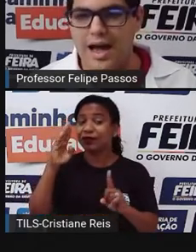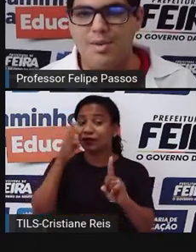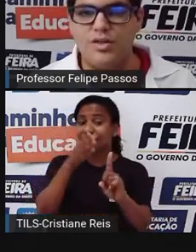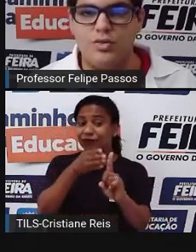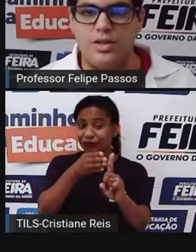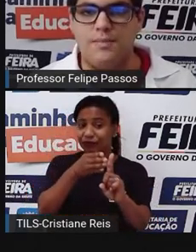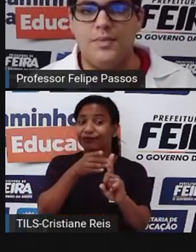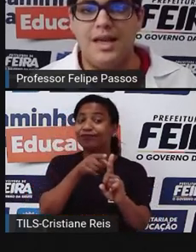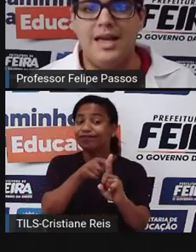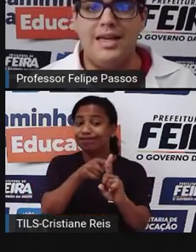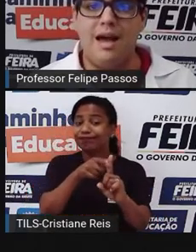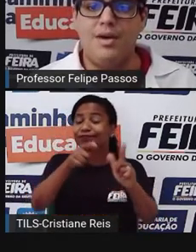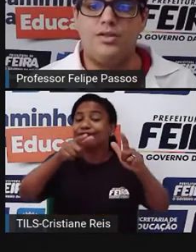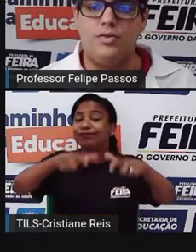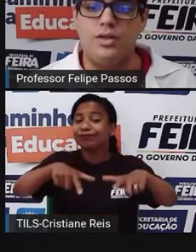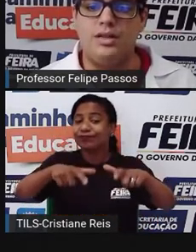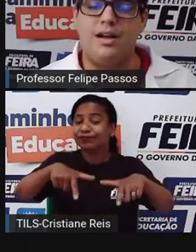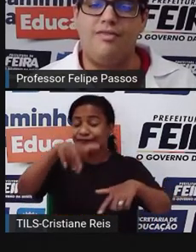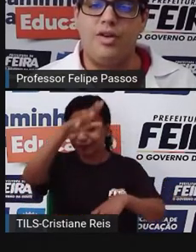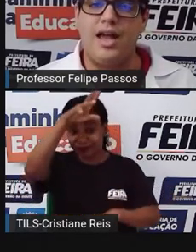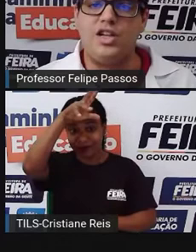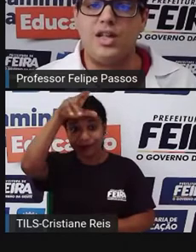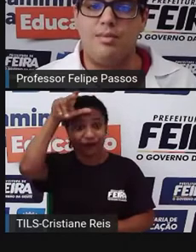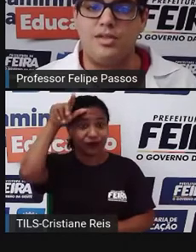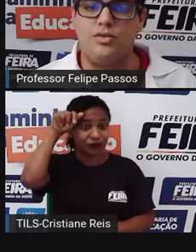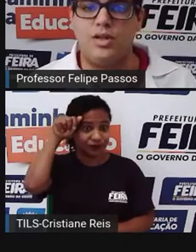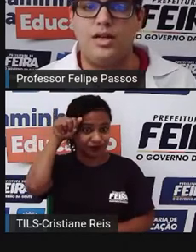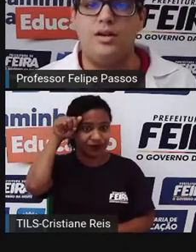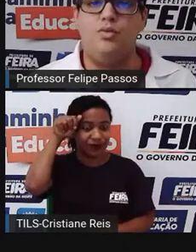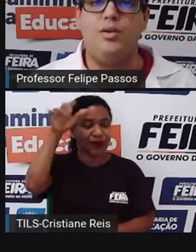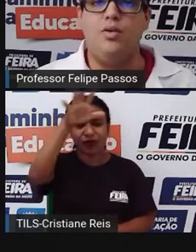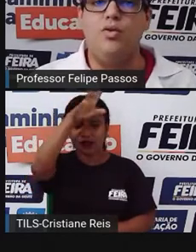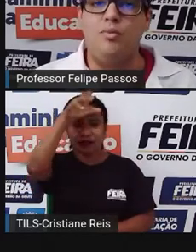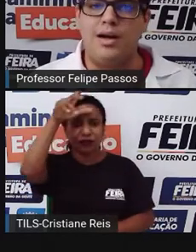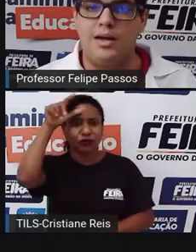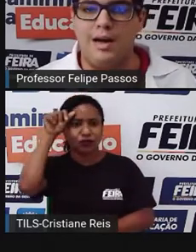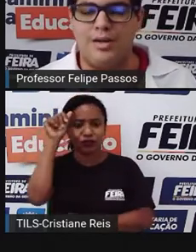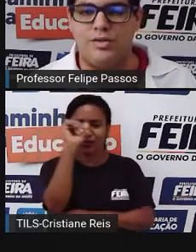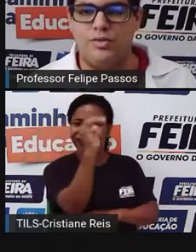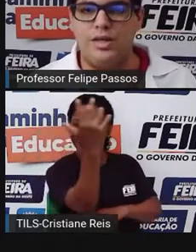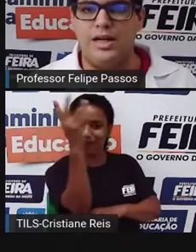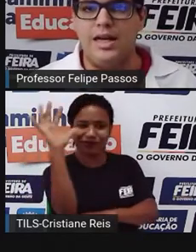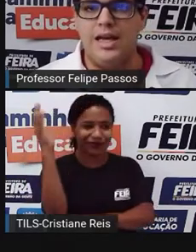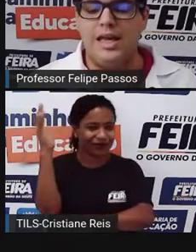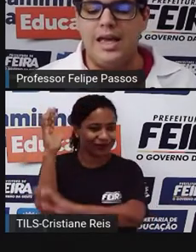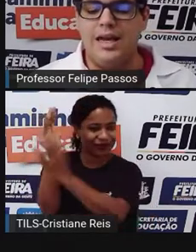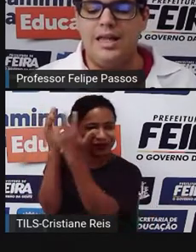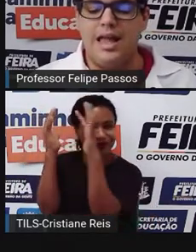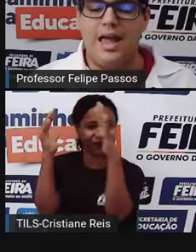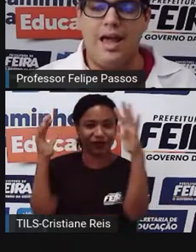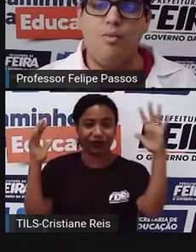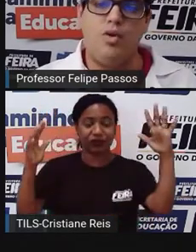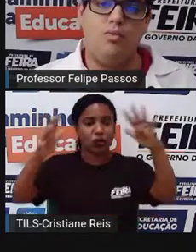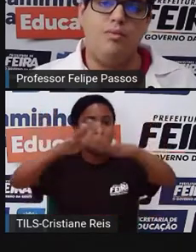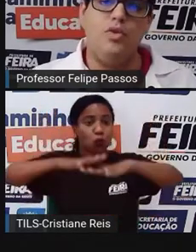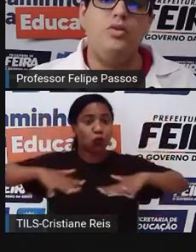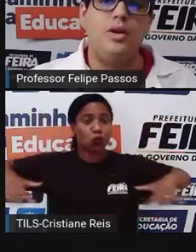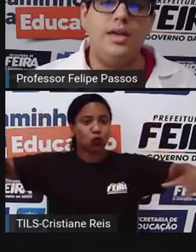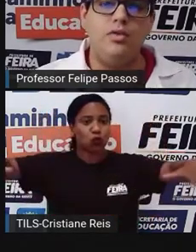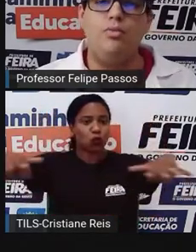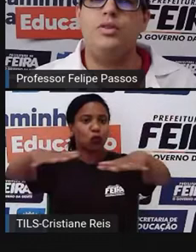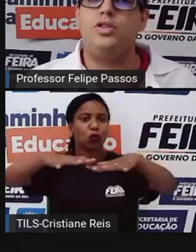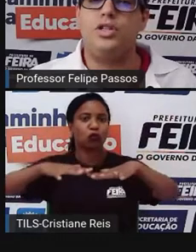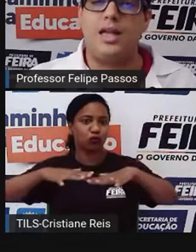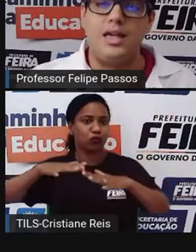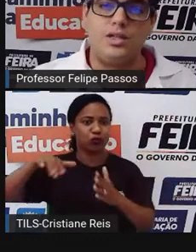a Amazônia. E a Amazônia, a floresta amazônica, o bioma Amazônia, ele é um bioma muito